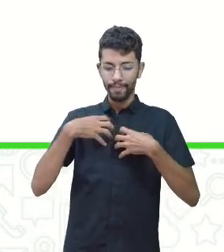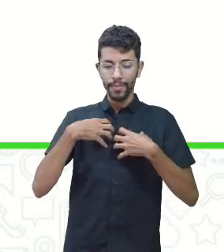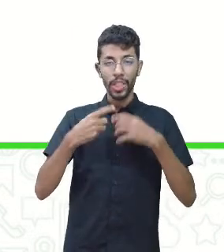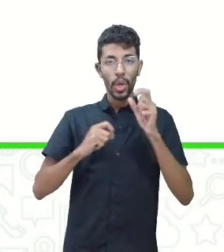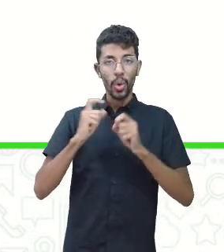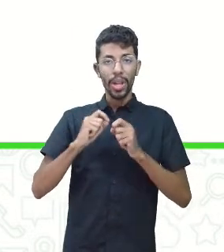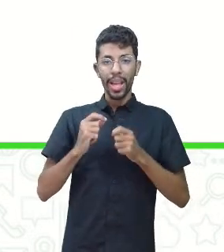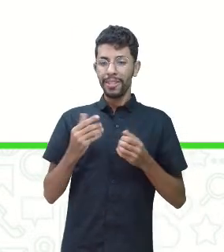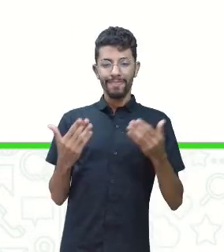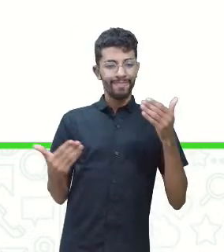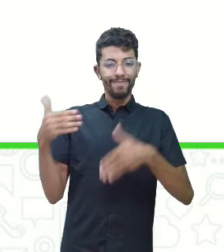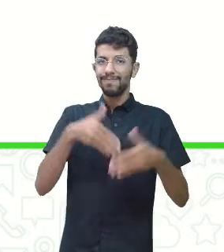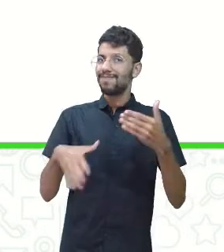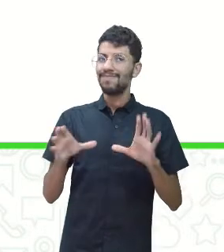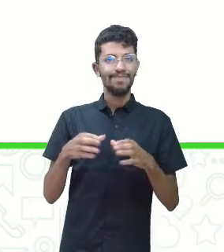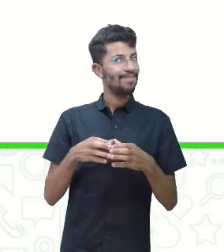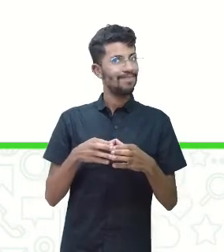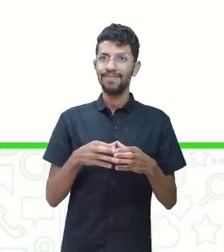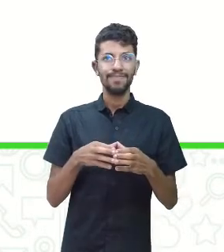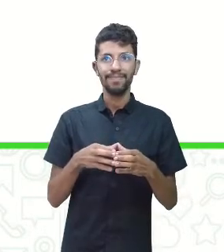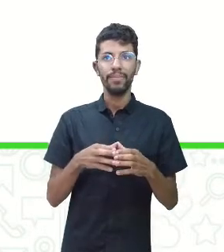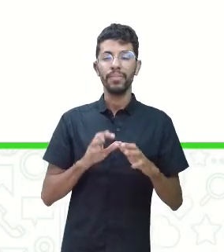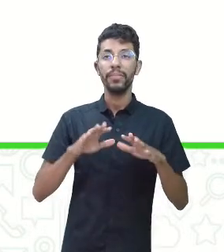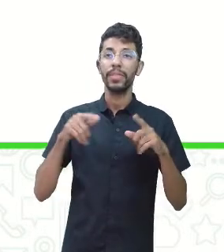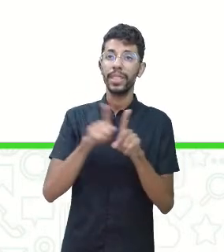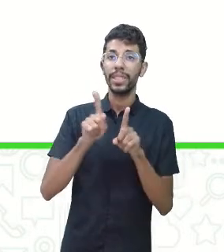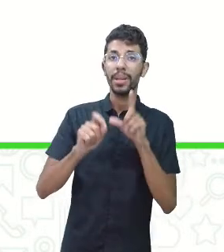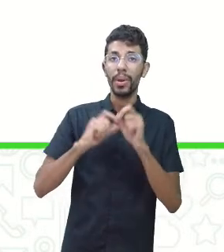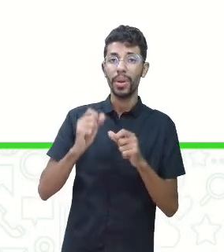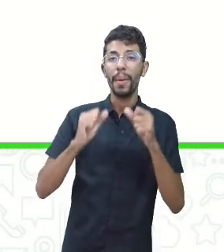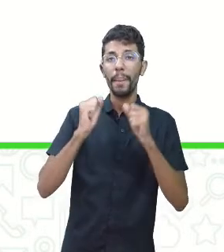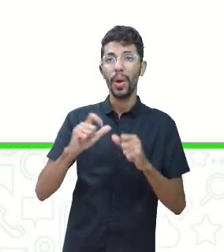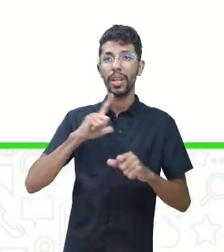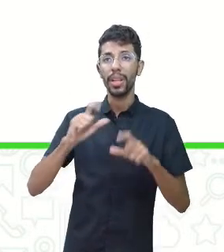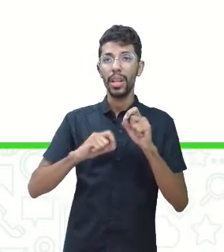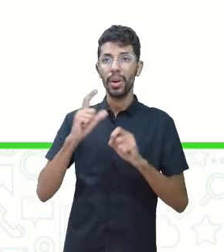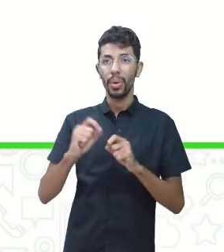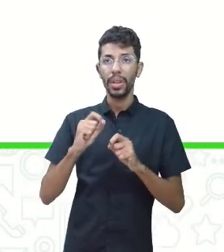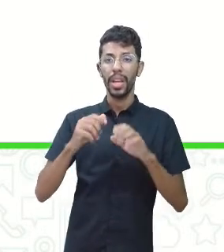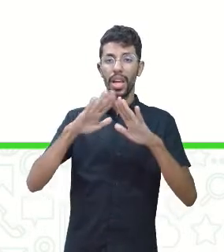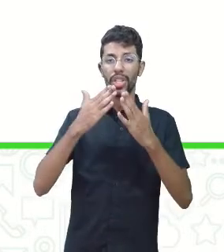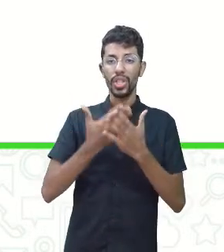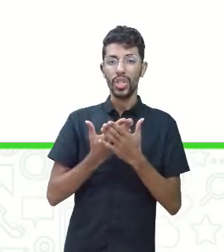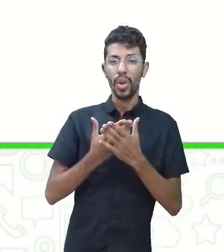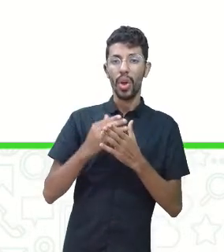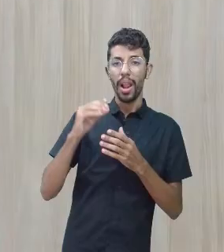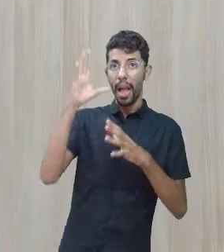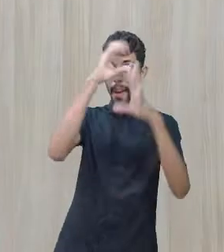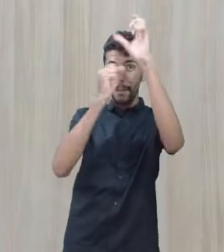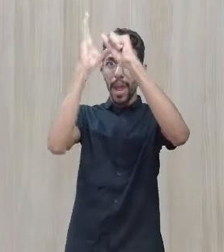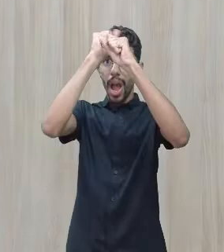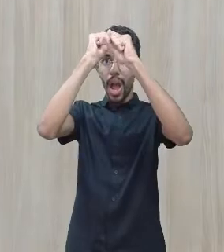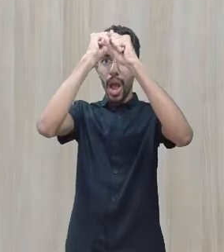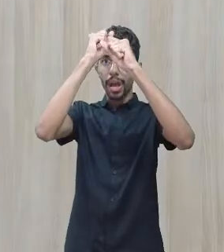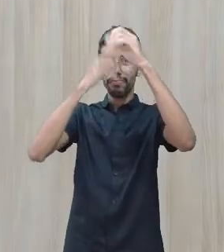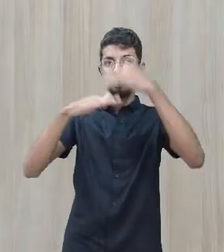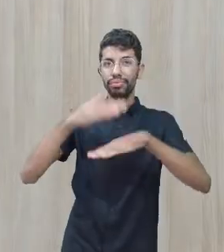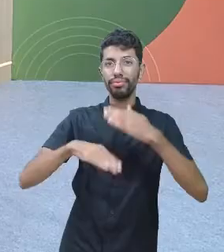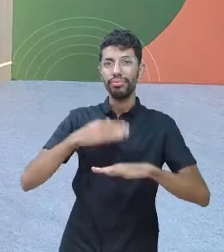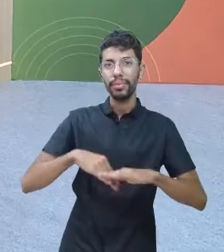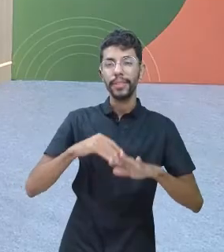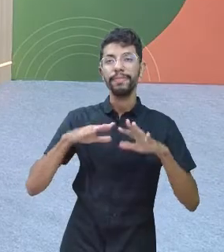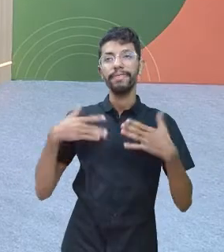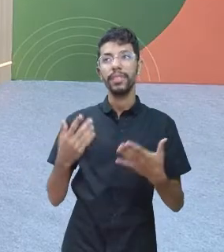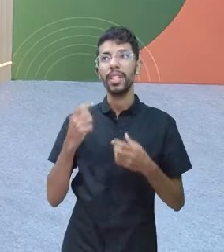que não pertence àquele grupo e principalmente queda no rendimento escolar. Muitas vezes quando a gente enxerga, vê